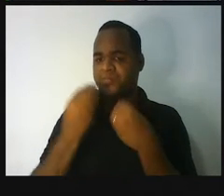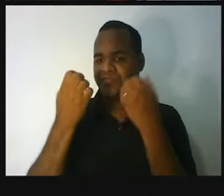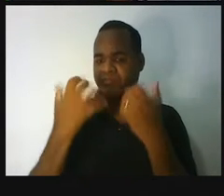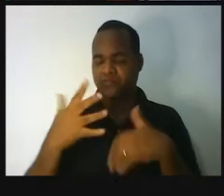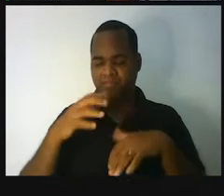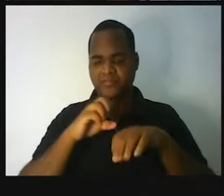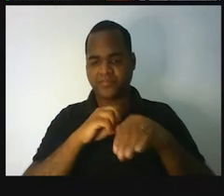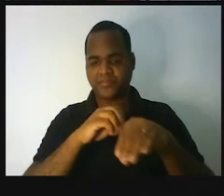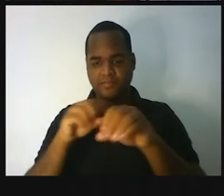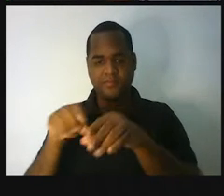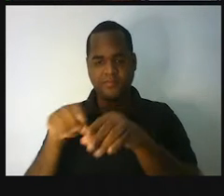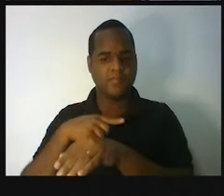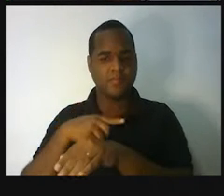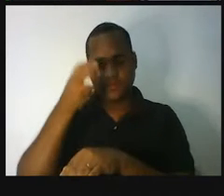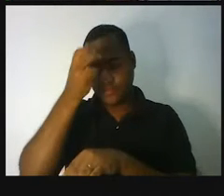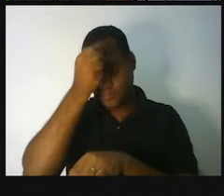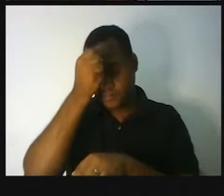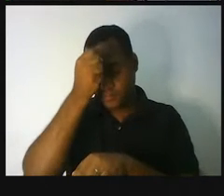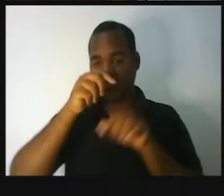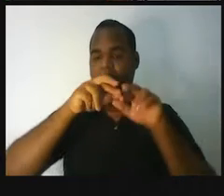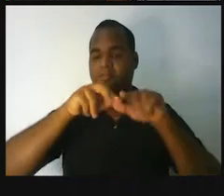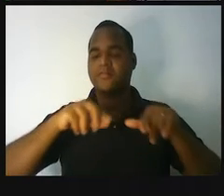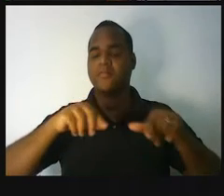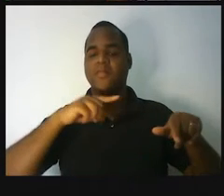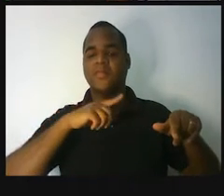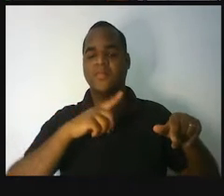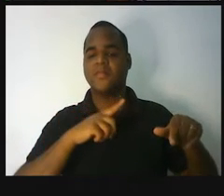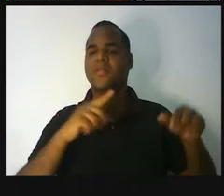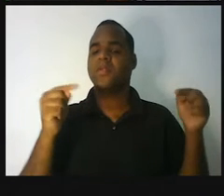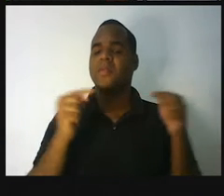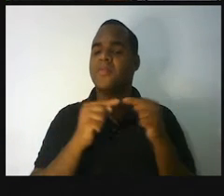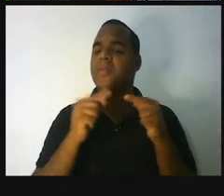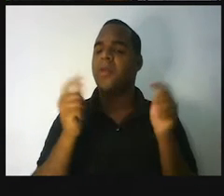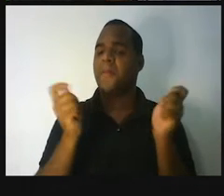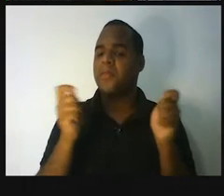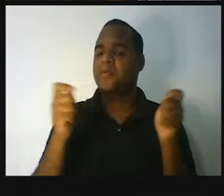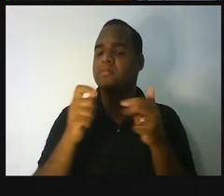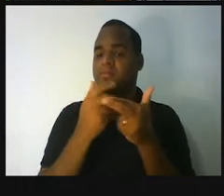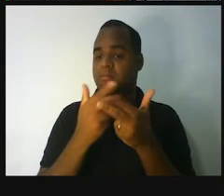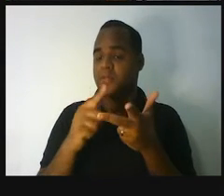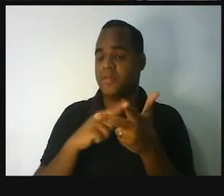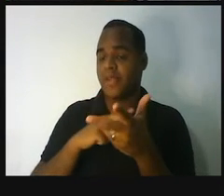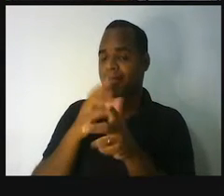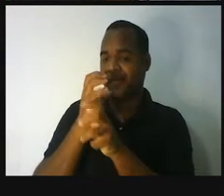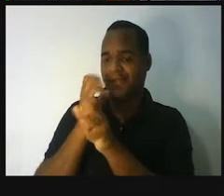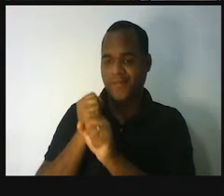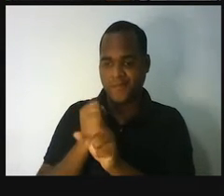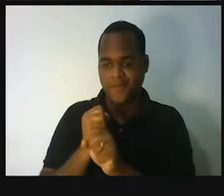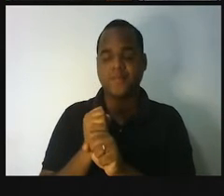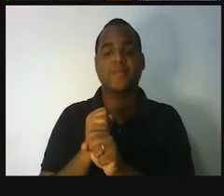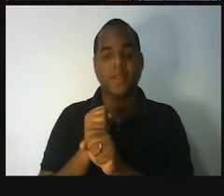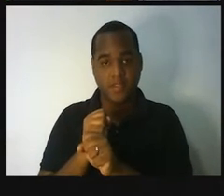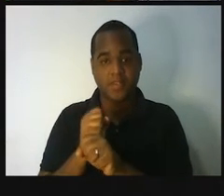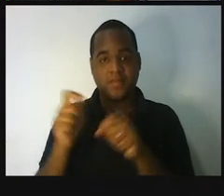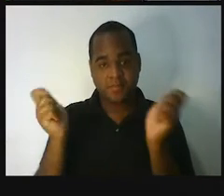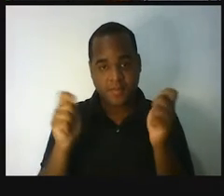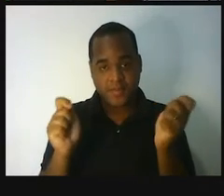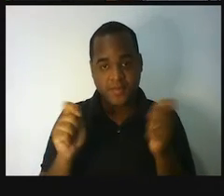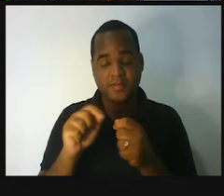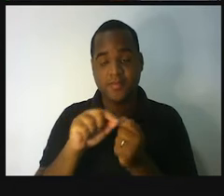a gente vai aprender a resolver situações, onde nessas situações envolvem cálculos onde a gente vai precisar